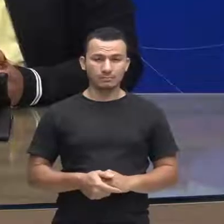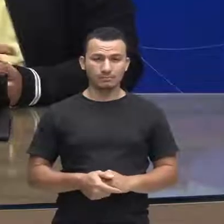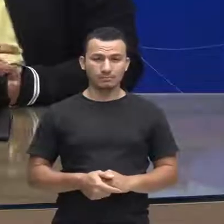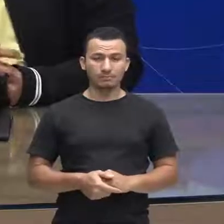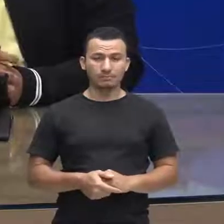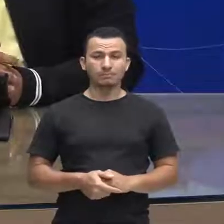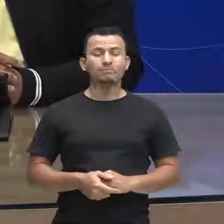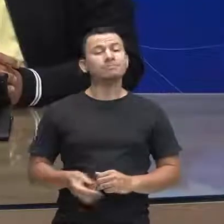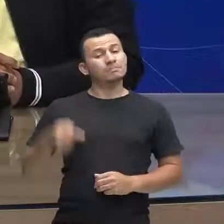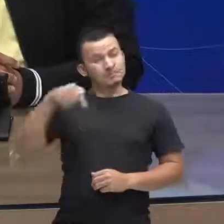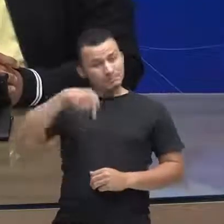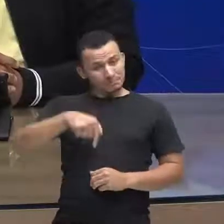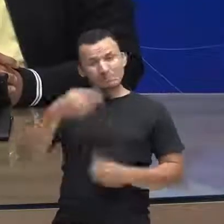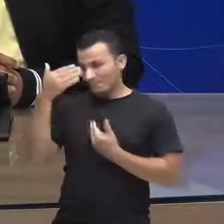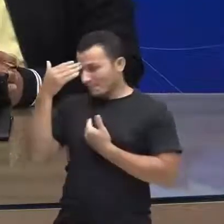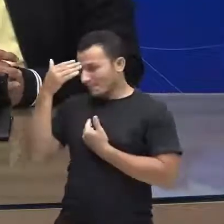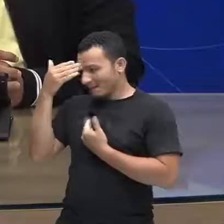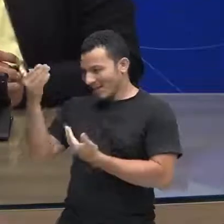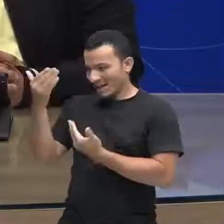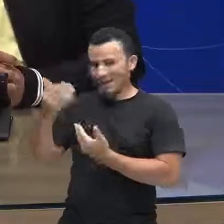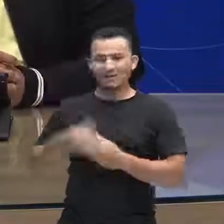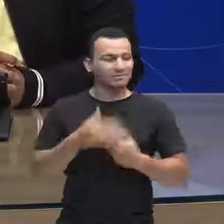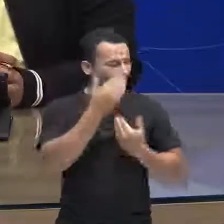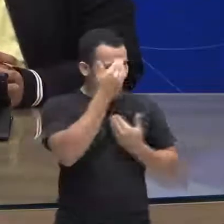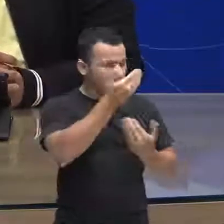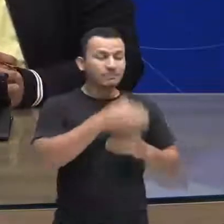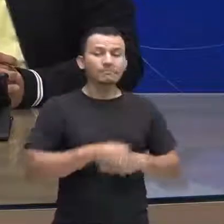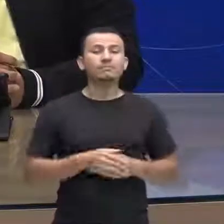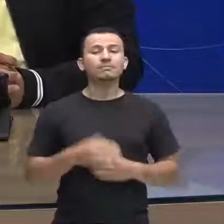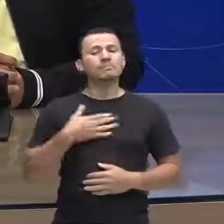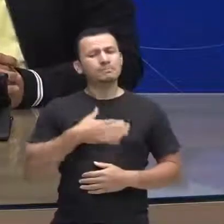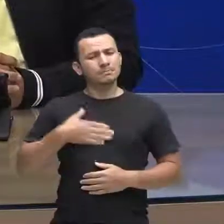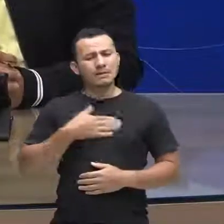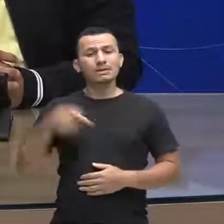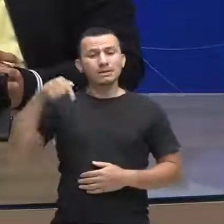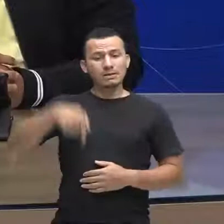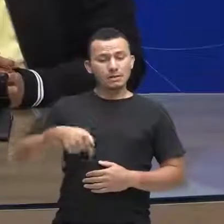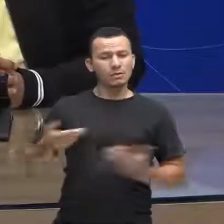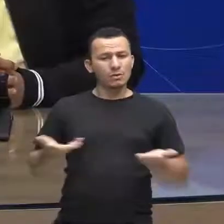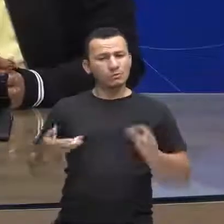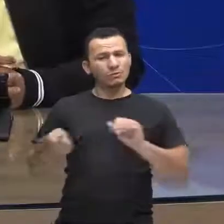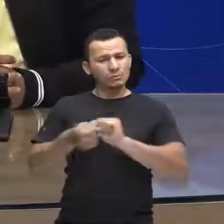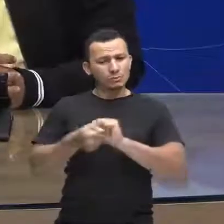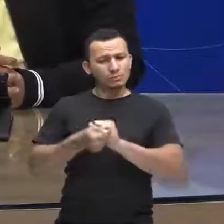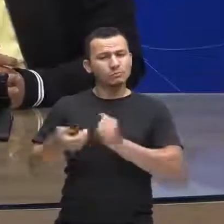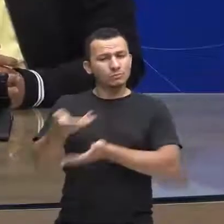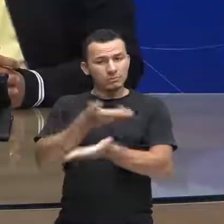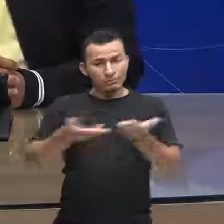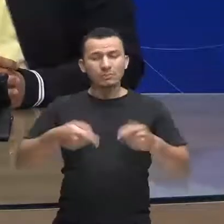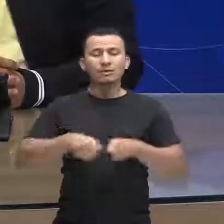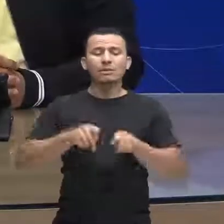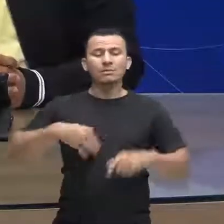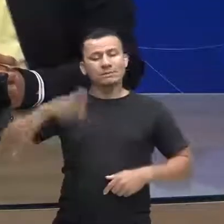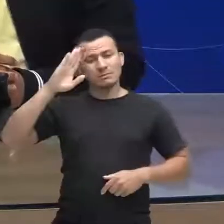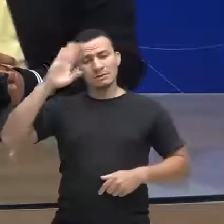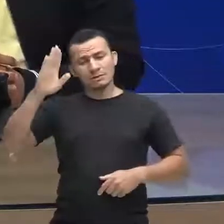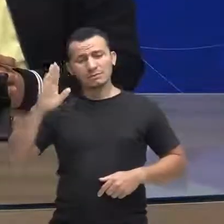privilégio, obrigado Afonso, é um privilégio estar com vocês, e é um privilégio principalmente estar